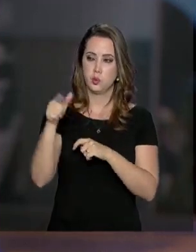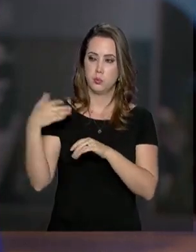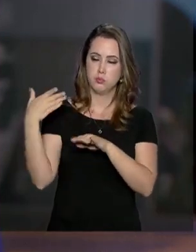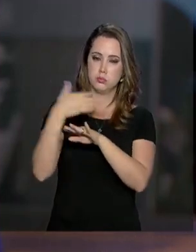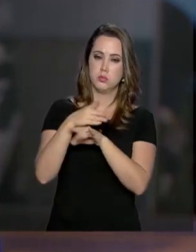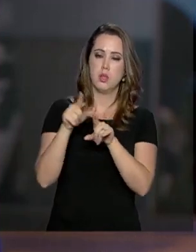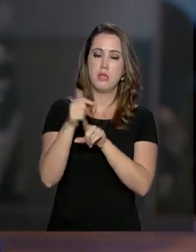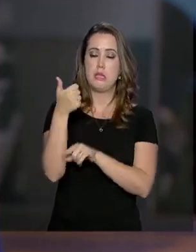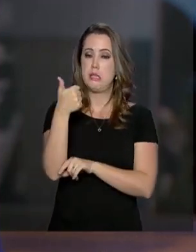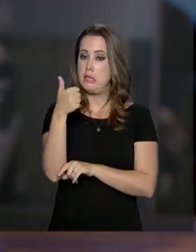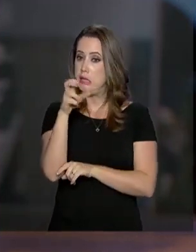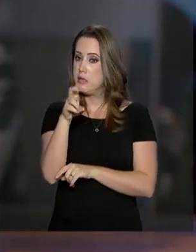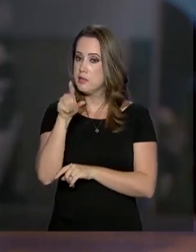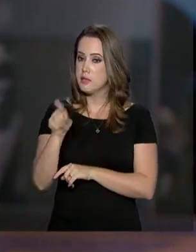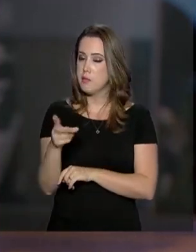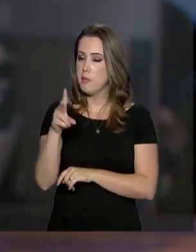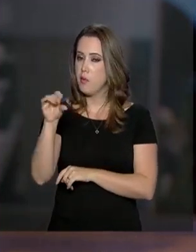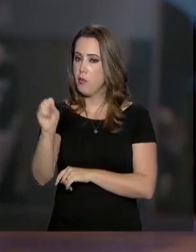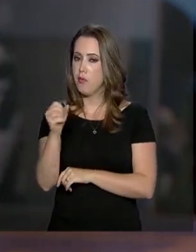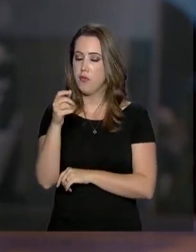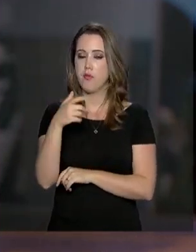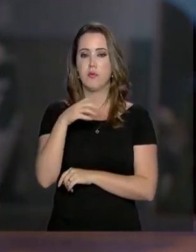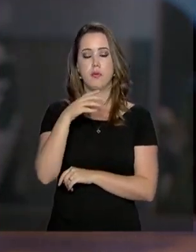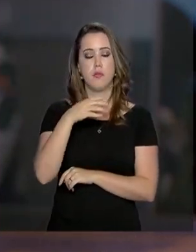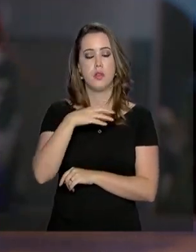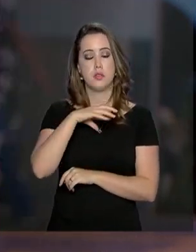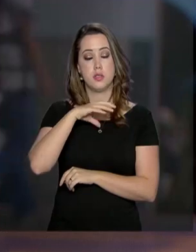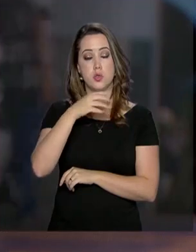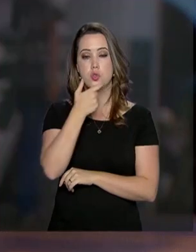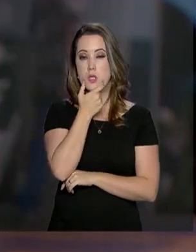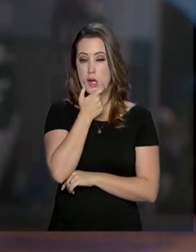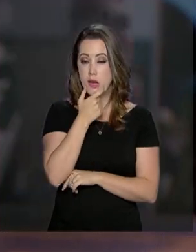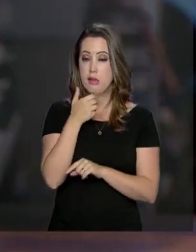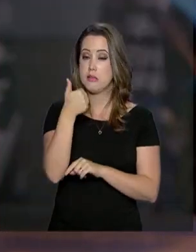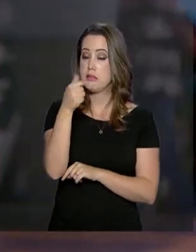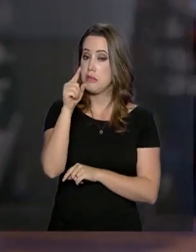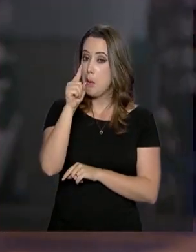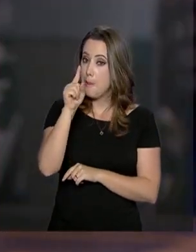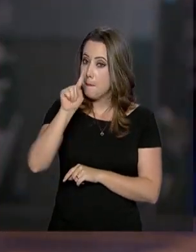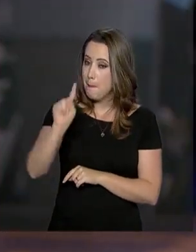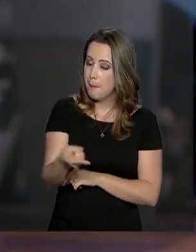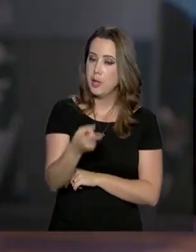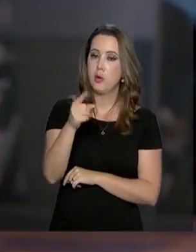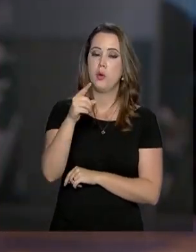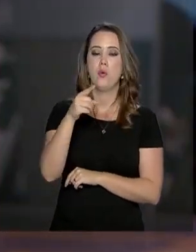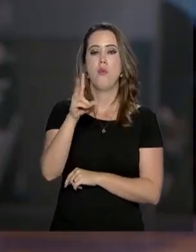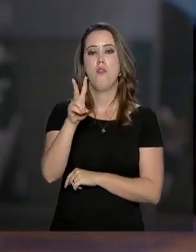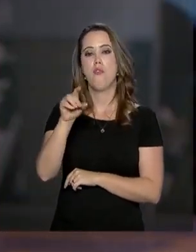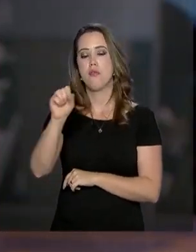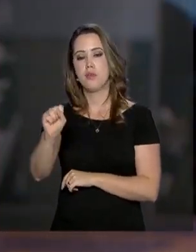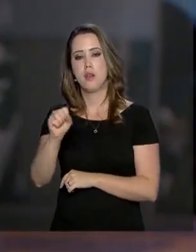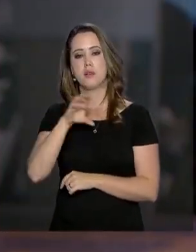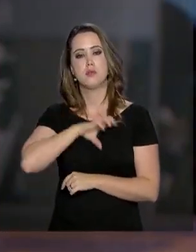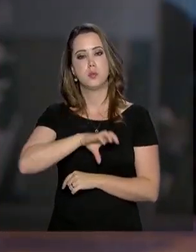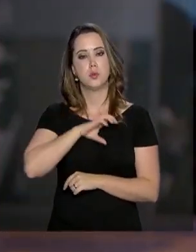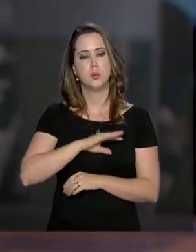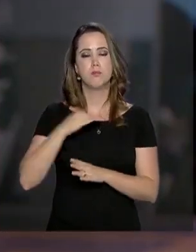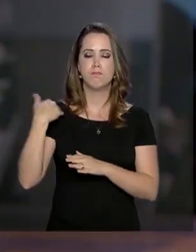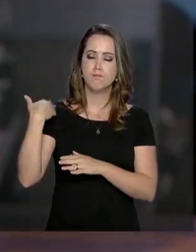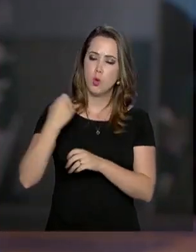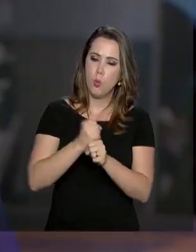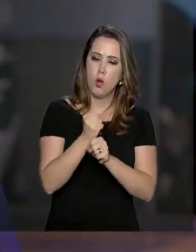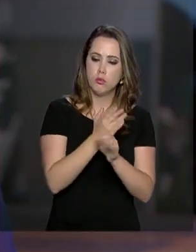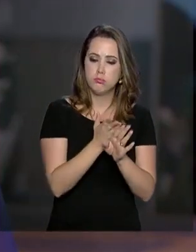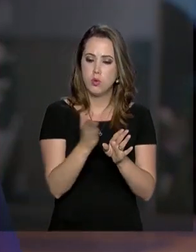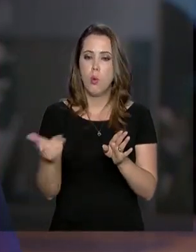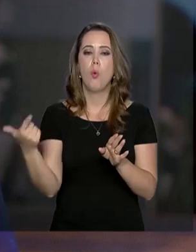mil vagas de inglês e mil de português. Ao longo do ano, outras línguas, como francês e espanhol,